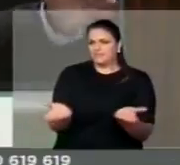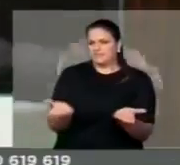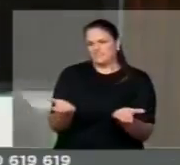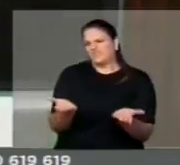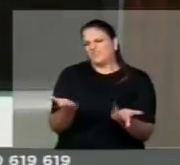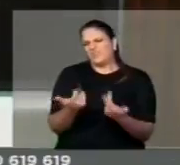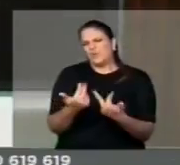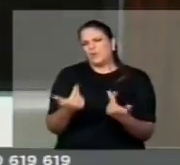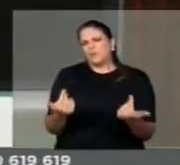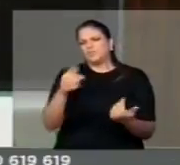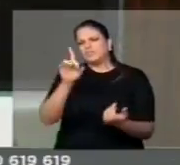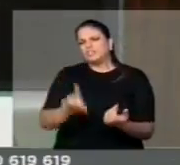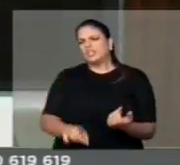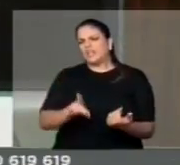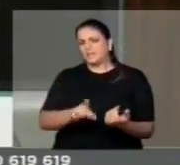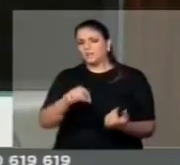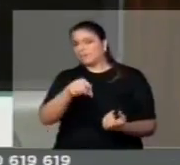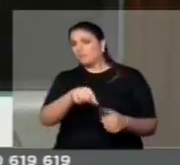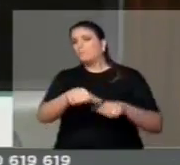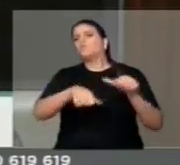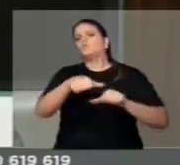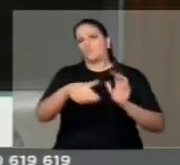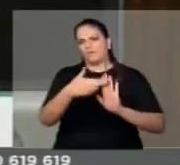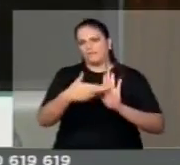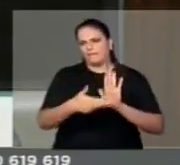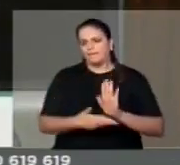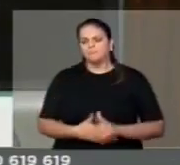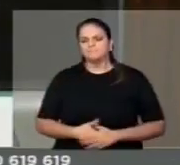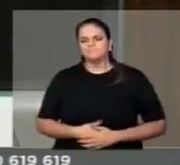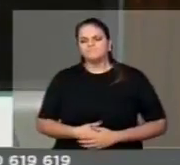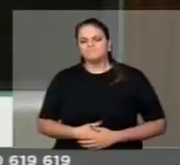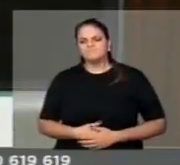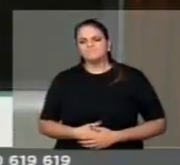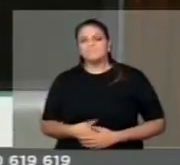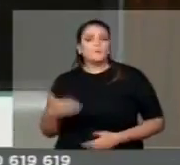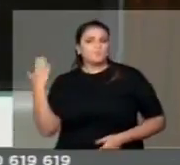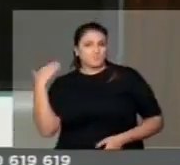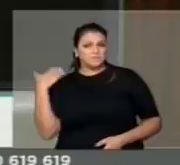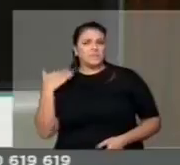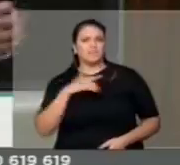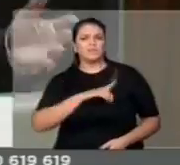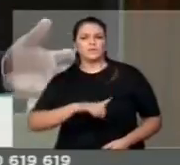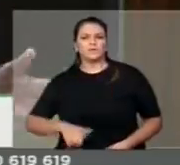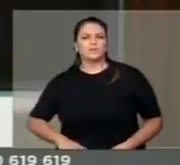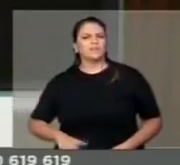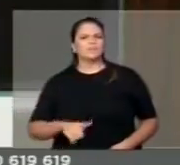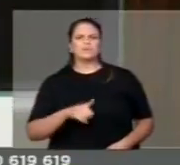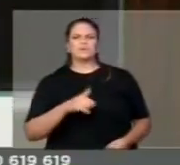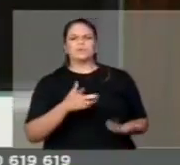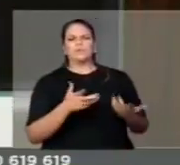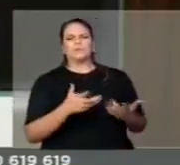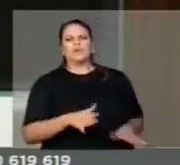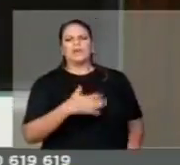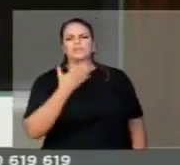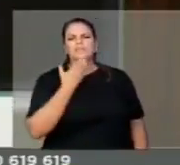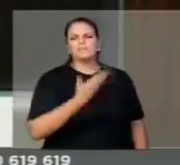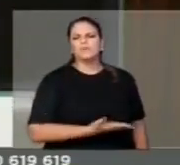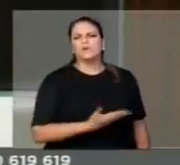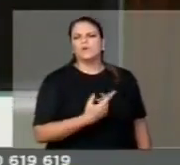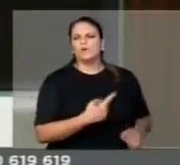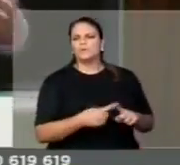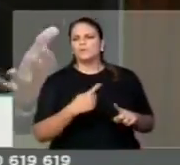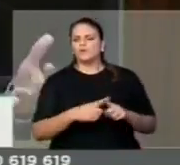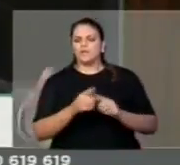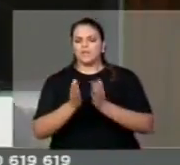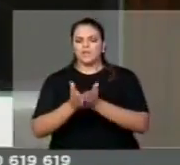legislação sobre os portos públicos. E o governador Eduardo Campos, na época, não era favorável porque entendia que o Porto Suape